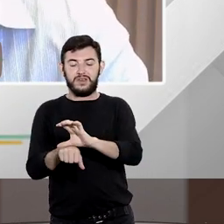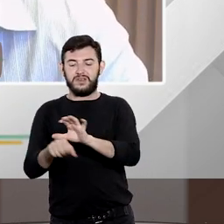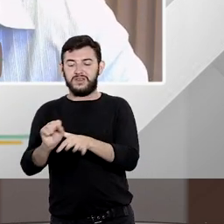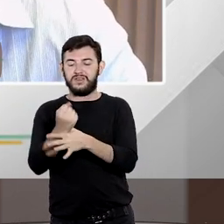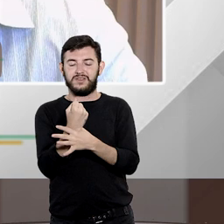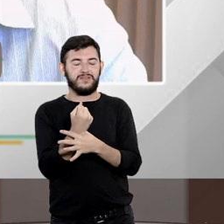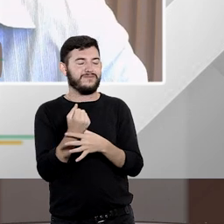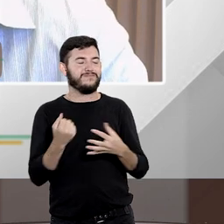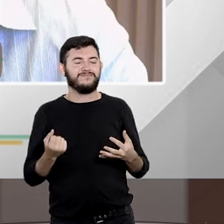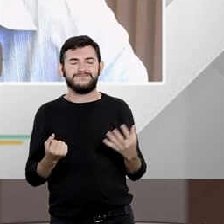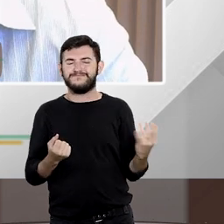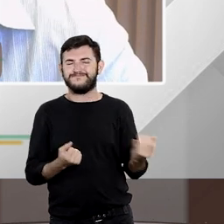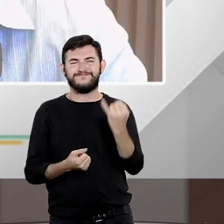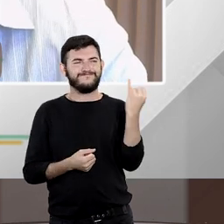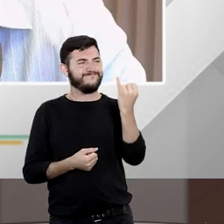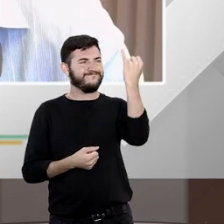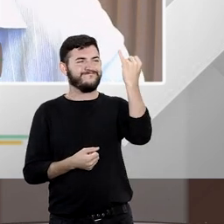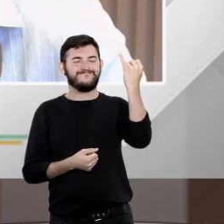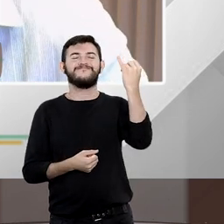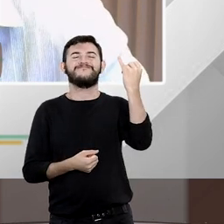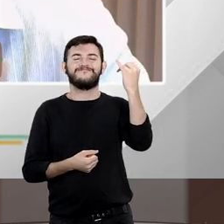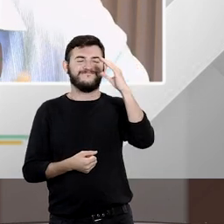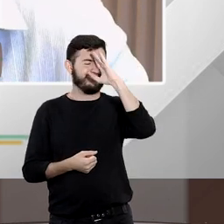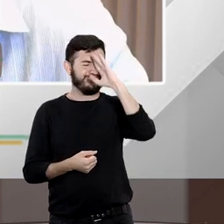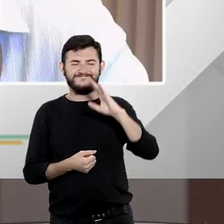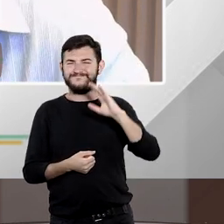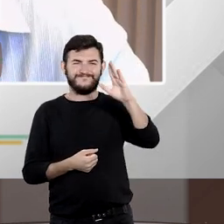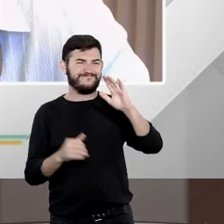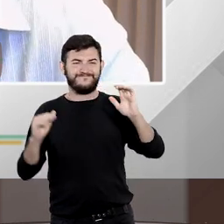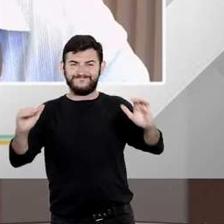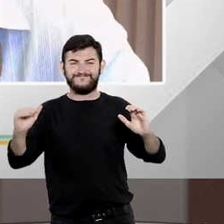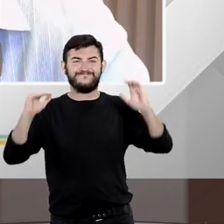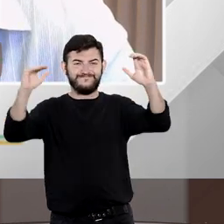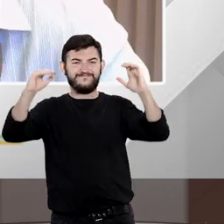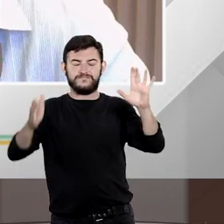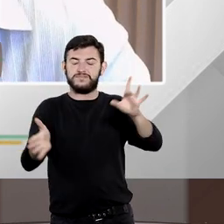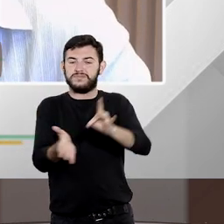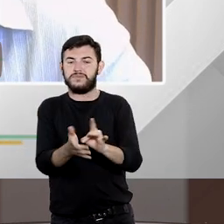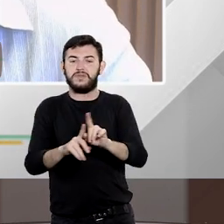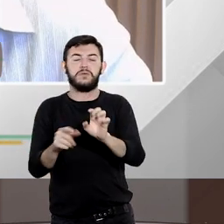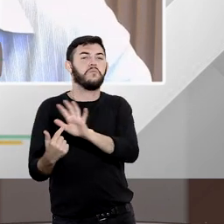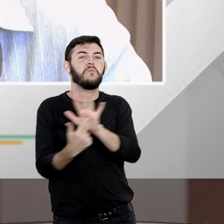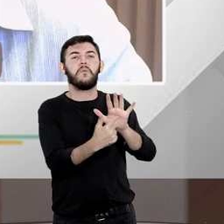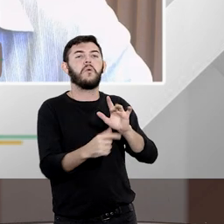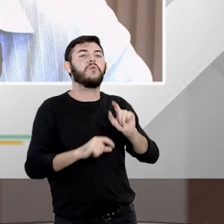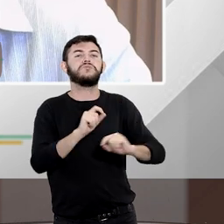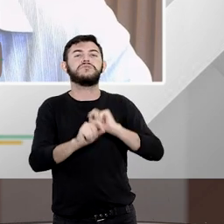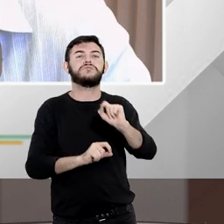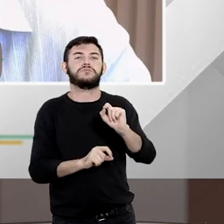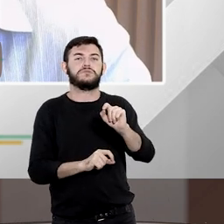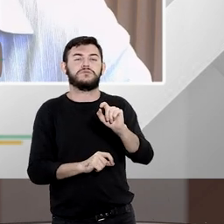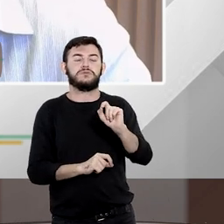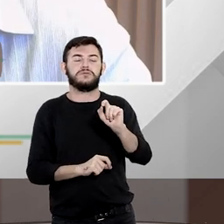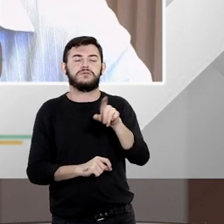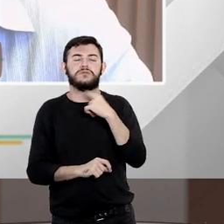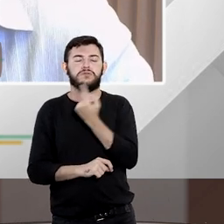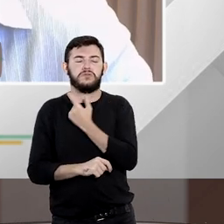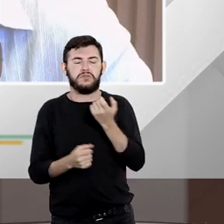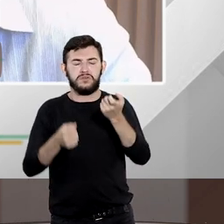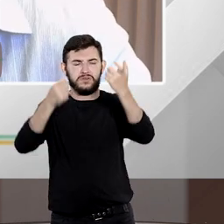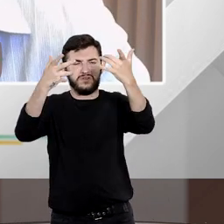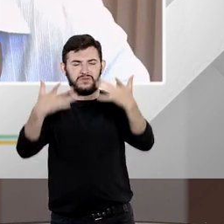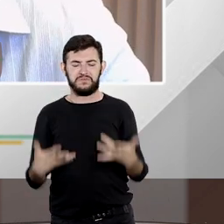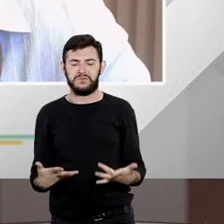dos mais importantes dos mais relevantes que materializa em si aquilo que a gente pode chamar